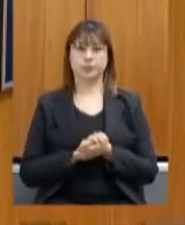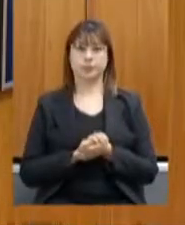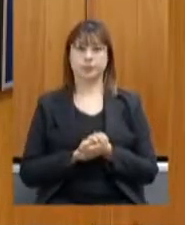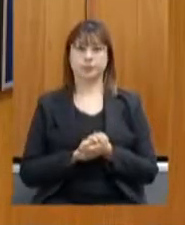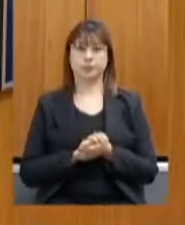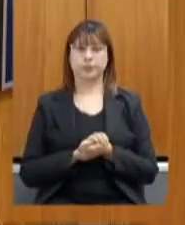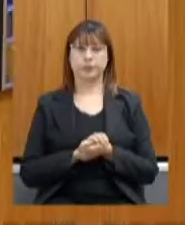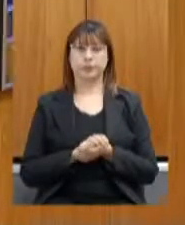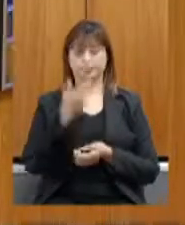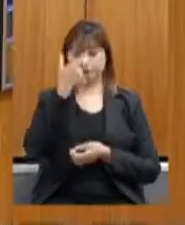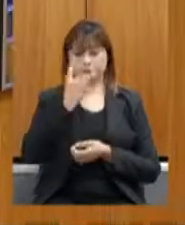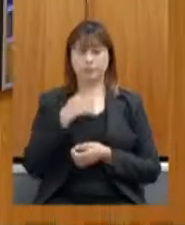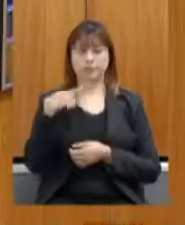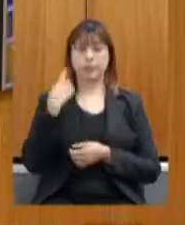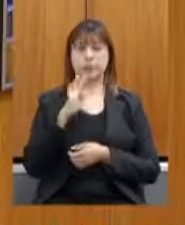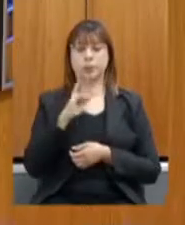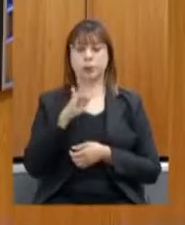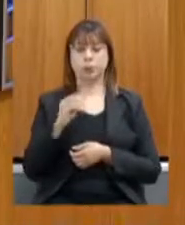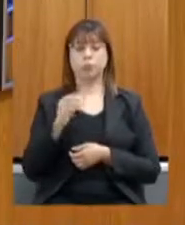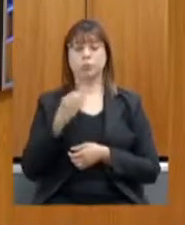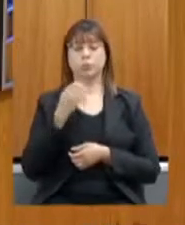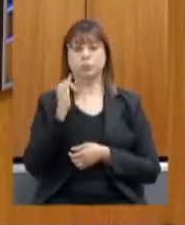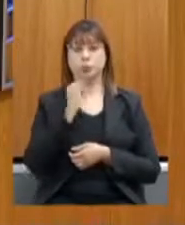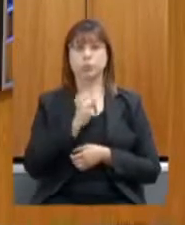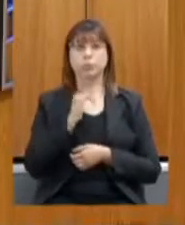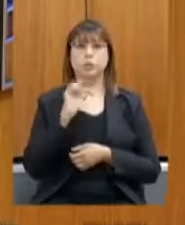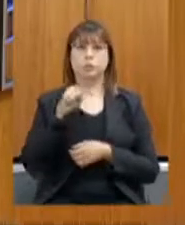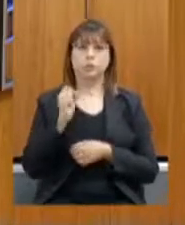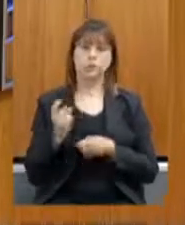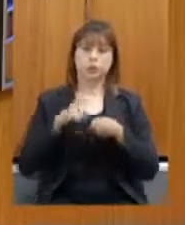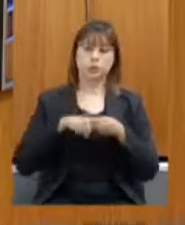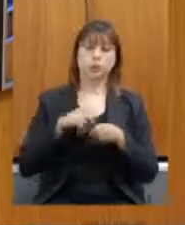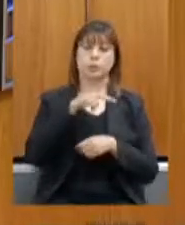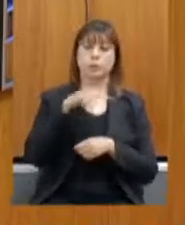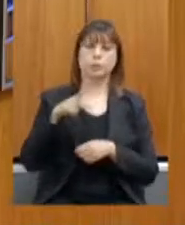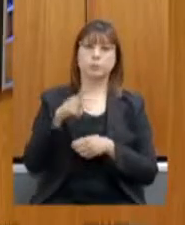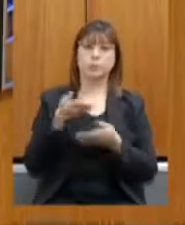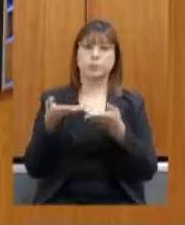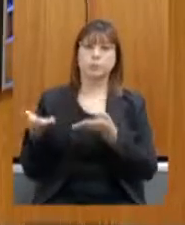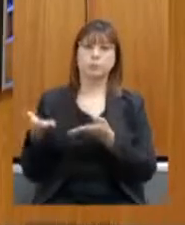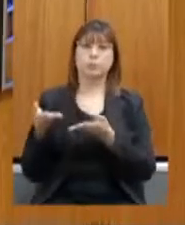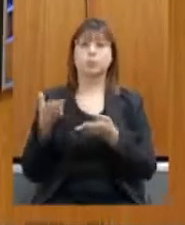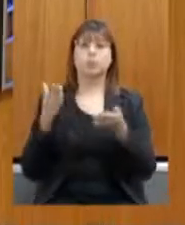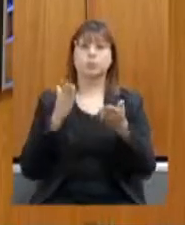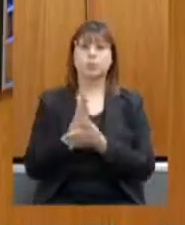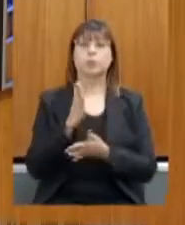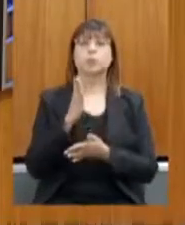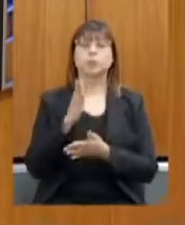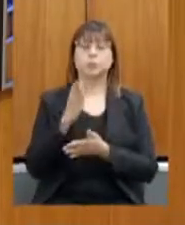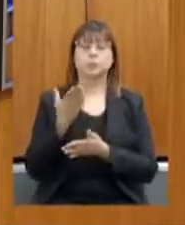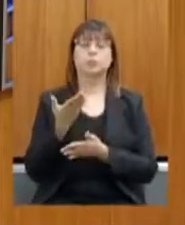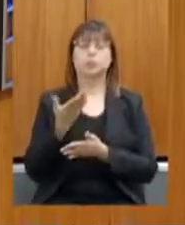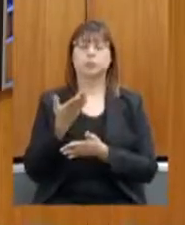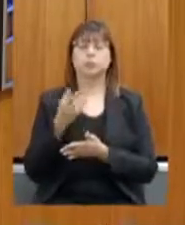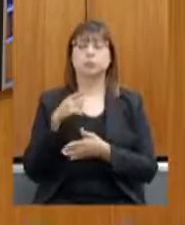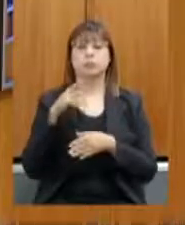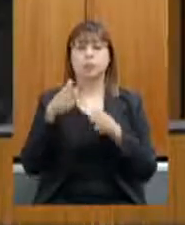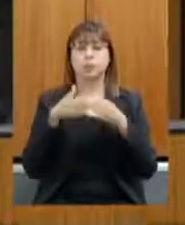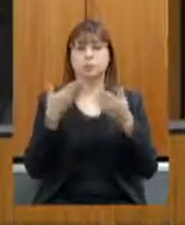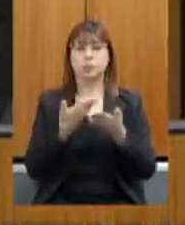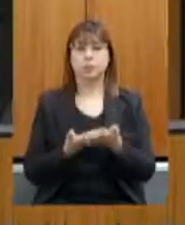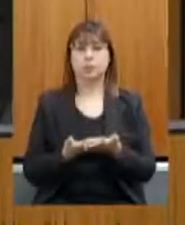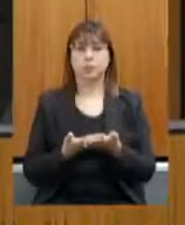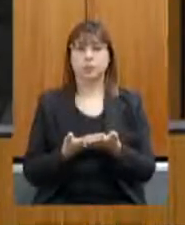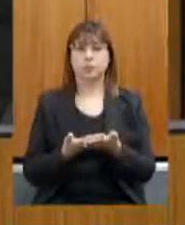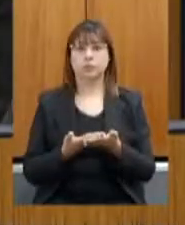eu também deputado Tito Torres voto sim devolvo a presidência aprovado o requerimento devolvo